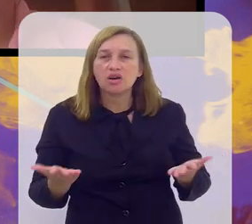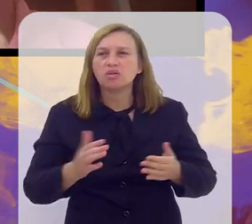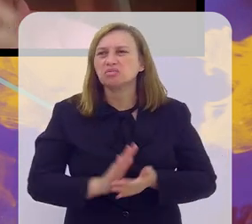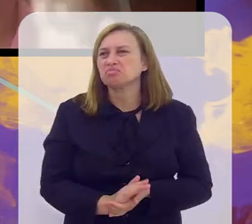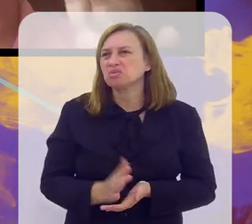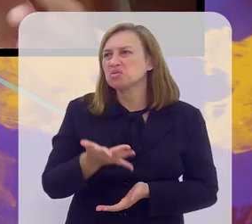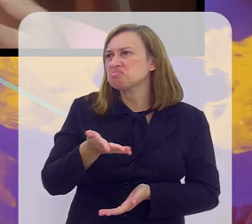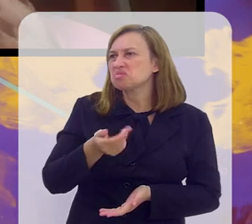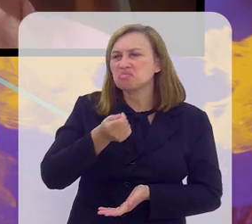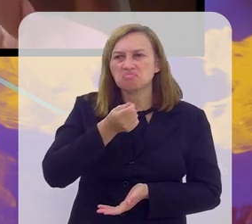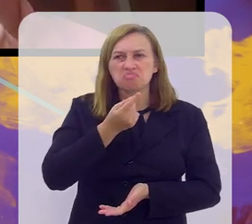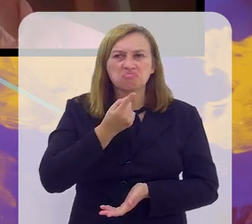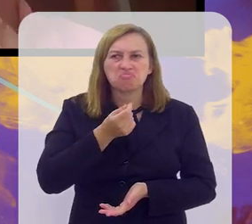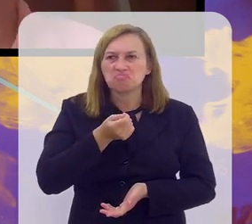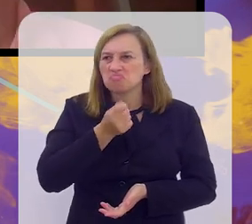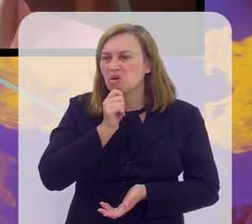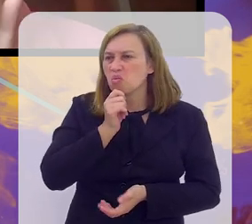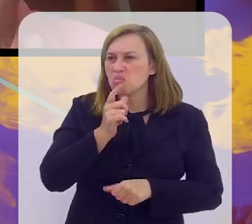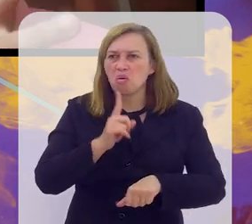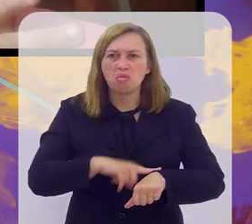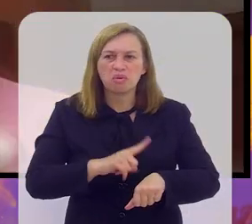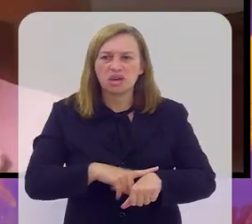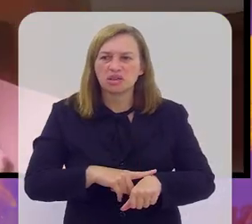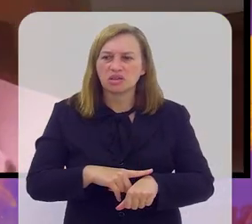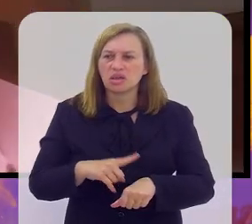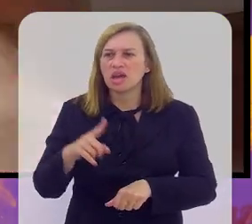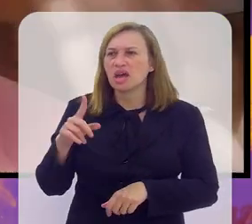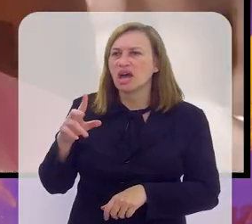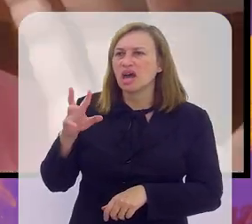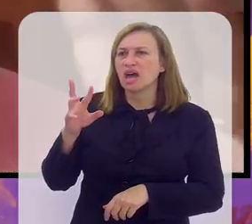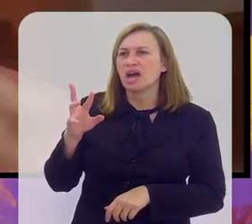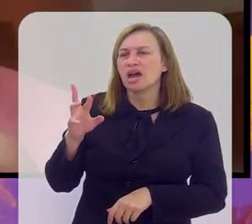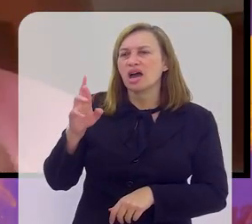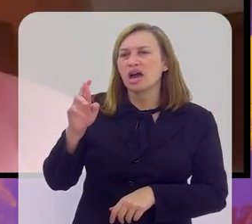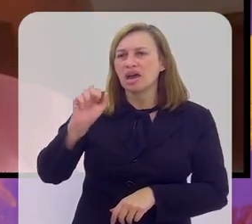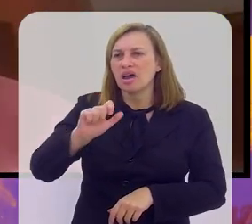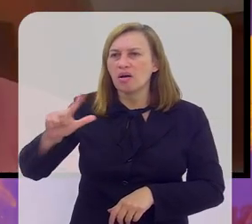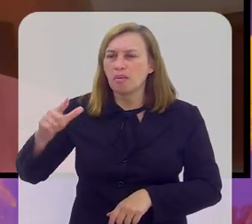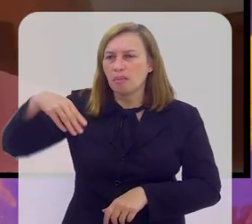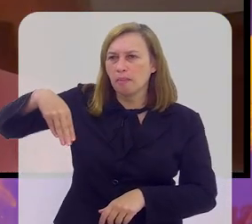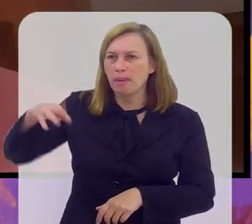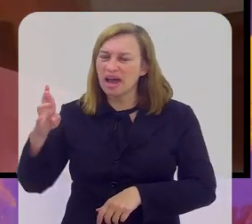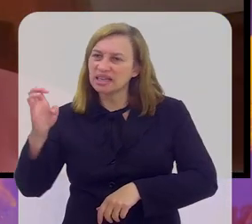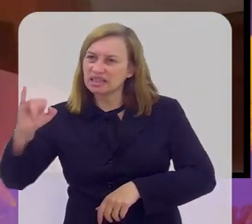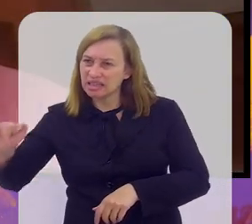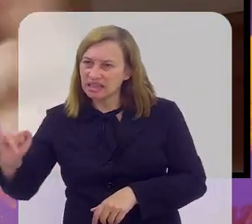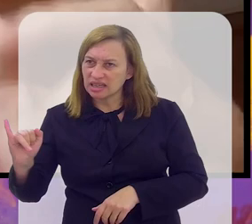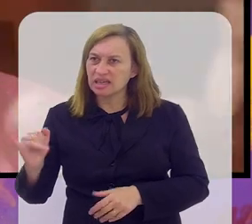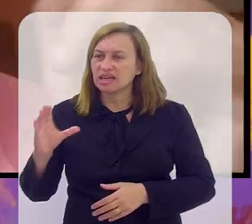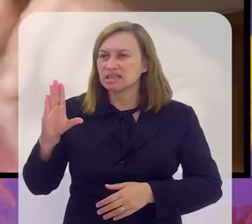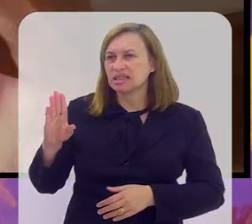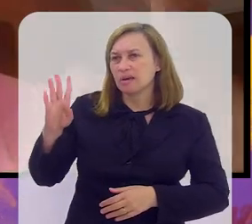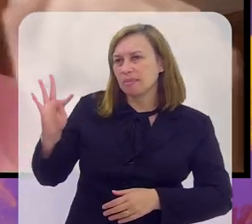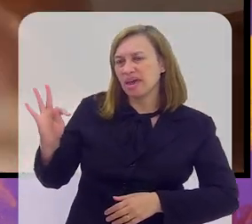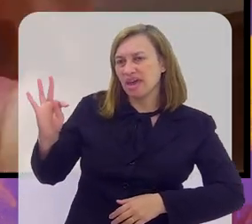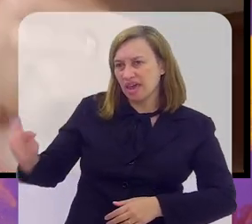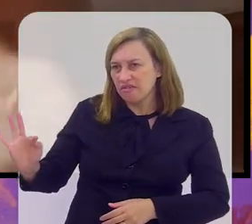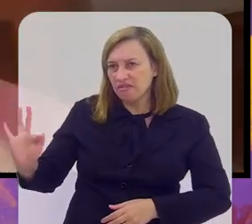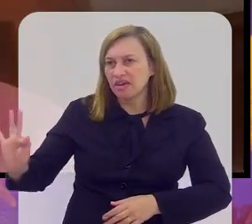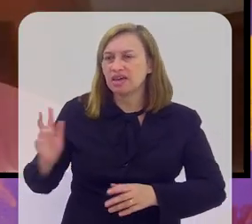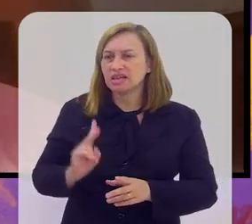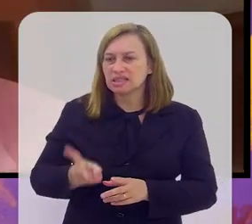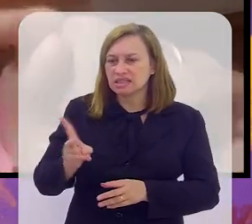Então, assim, em nenhum momento nas coletivas dele no Real Madrid, o Ancelotti dá algum tipo de indicativo em relação à CBF. E ele é perguntado